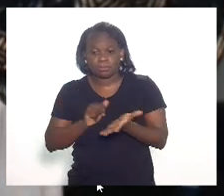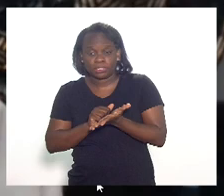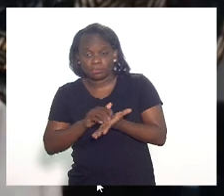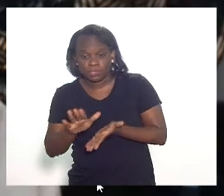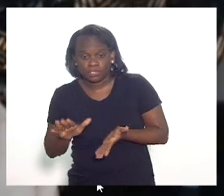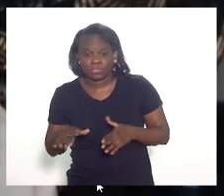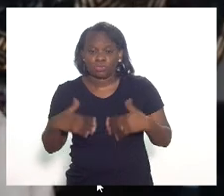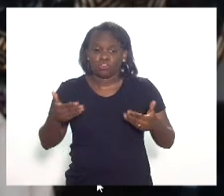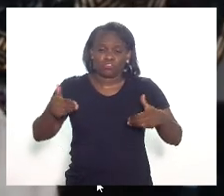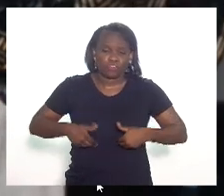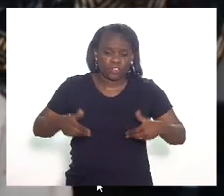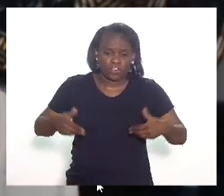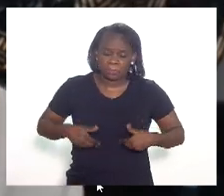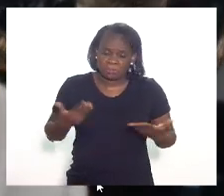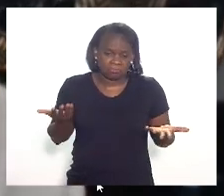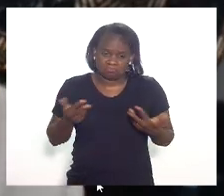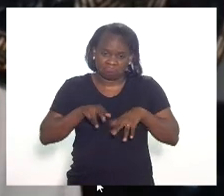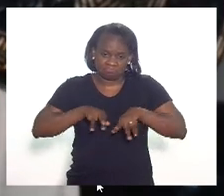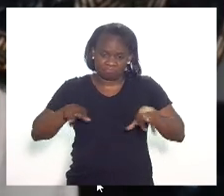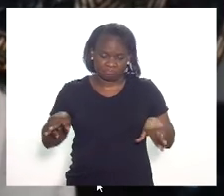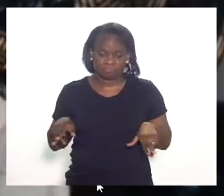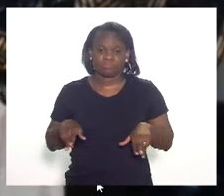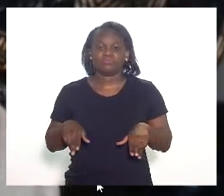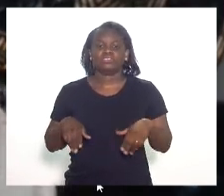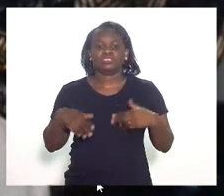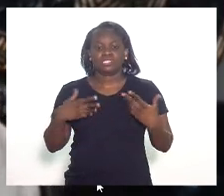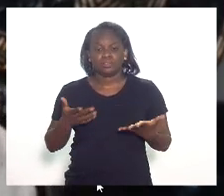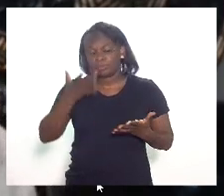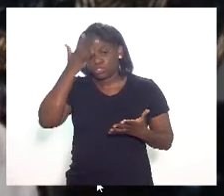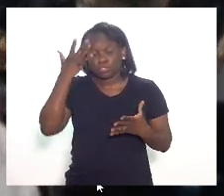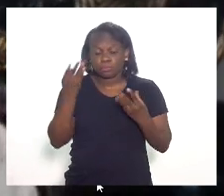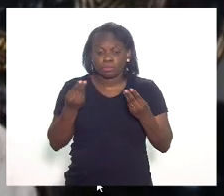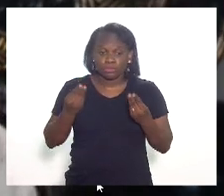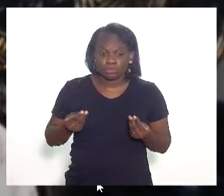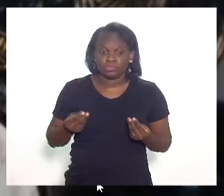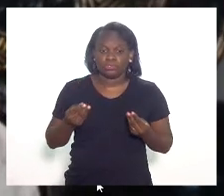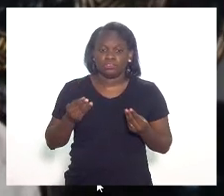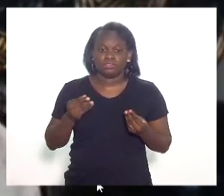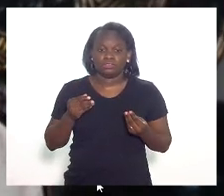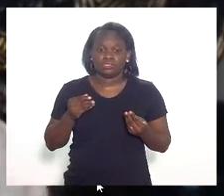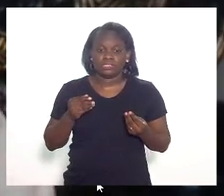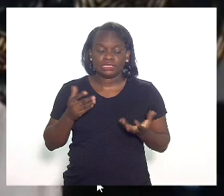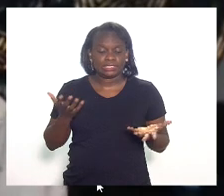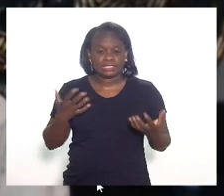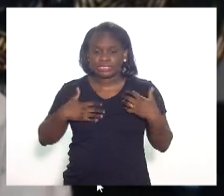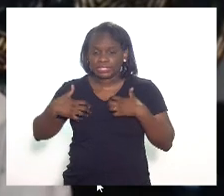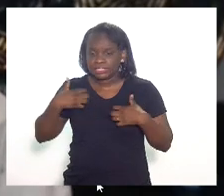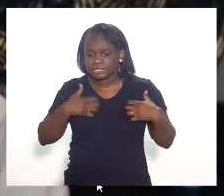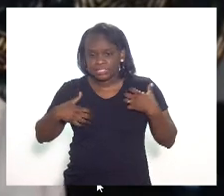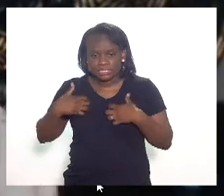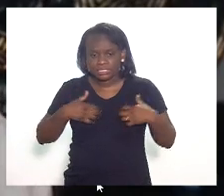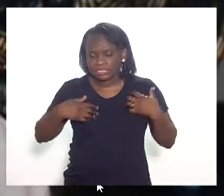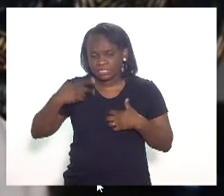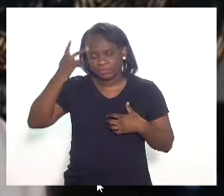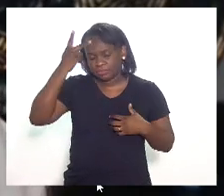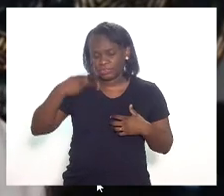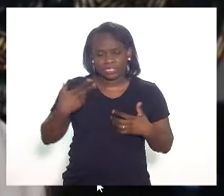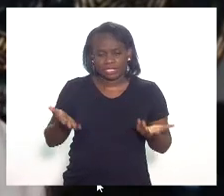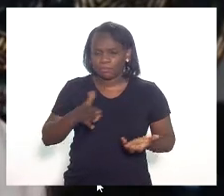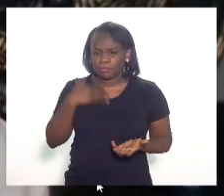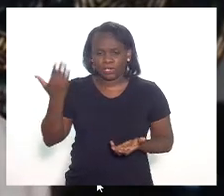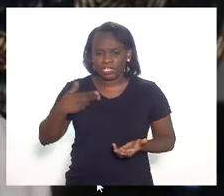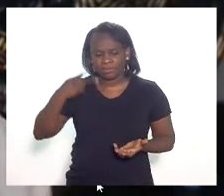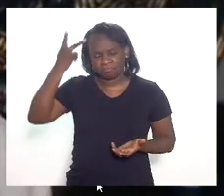ou estão passando fome, enfim. que levam a muitos a cometer esse tipo de ação.